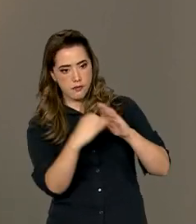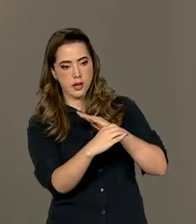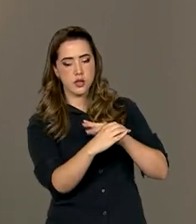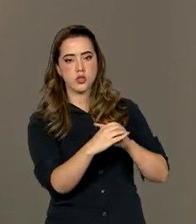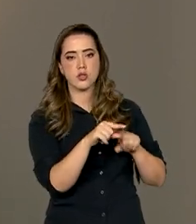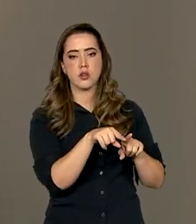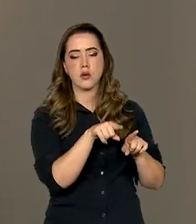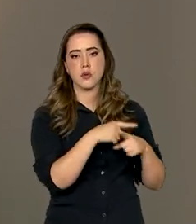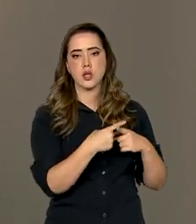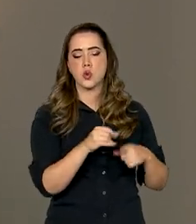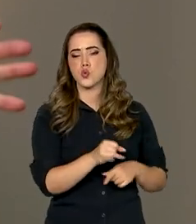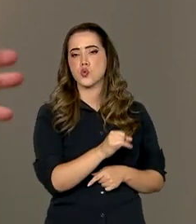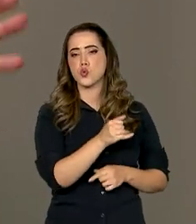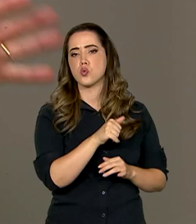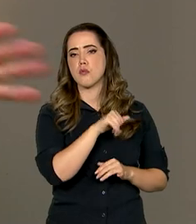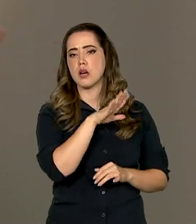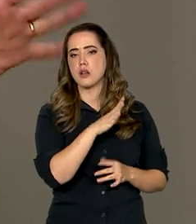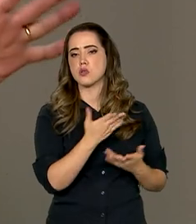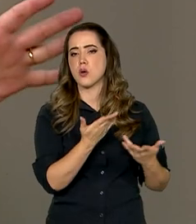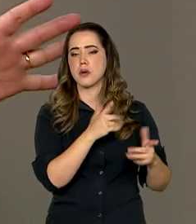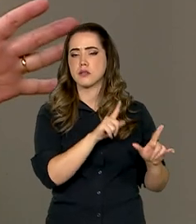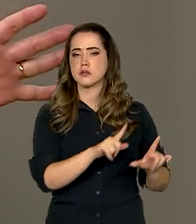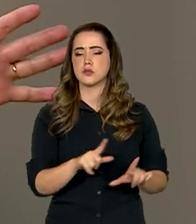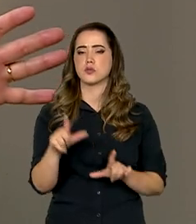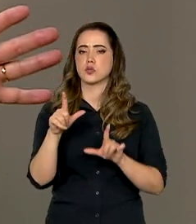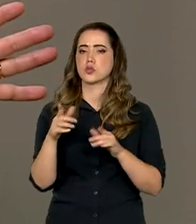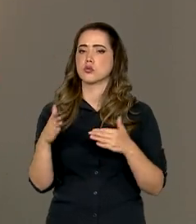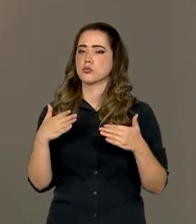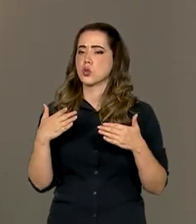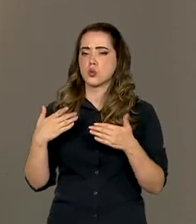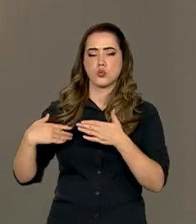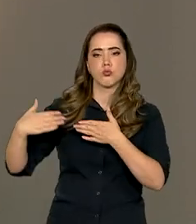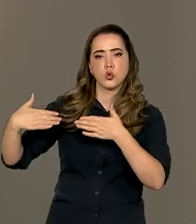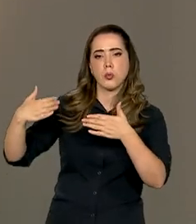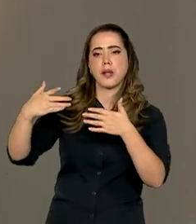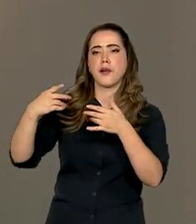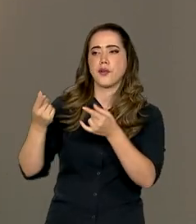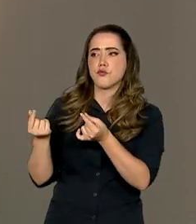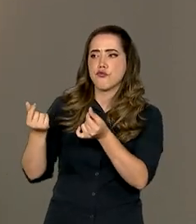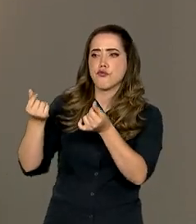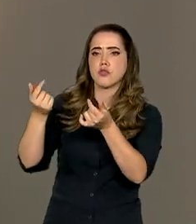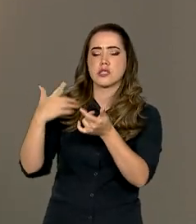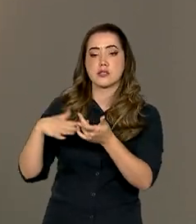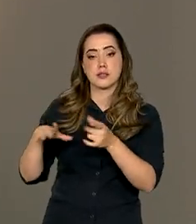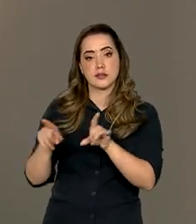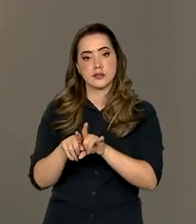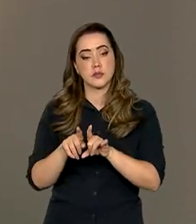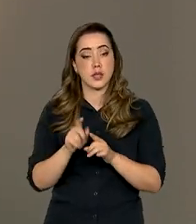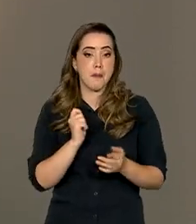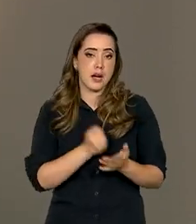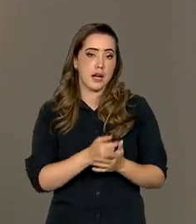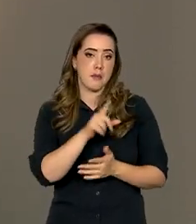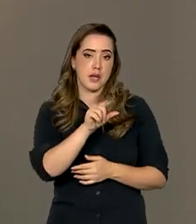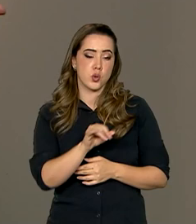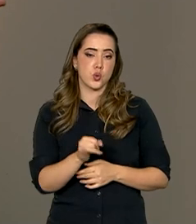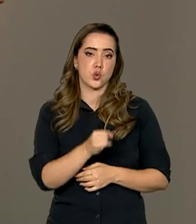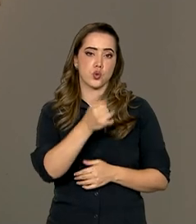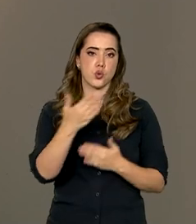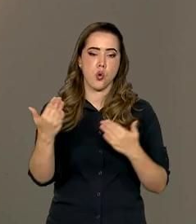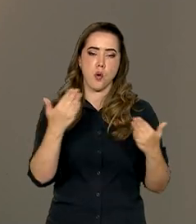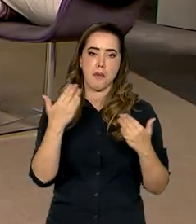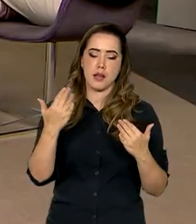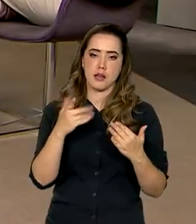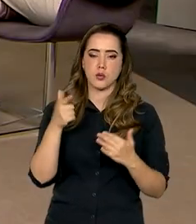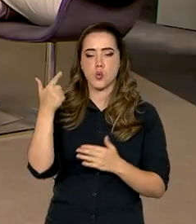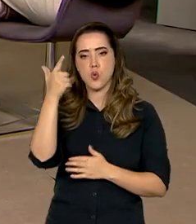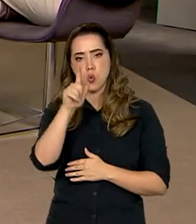a debênture rende um pouco mais que os títulos de mercado financeiro. E, do outro lado, se paga menos juros do que se pagaria no